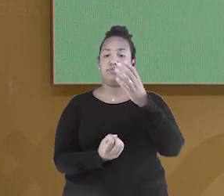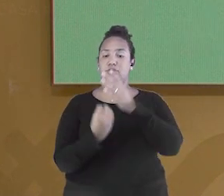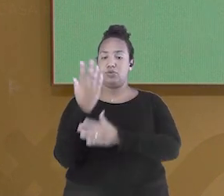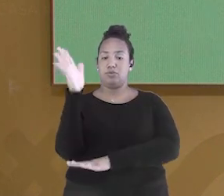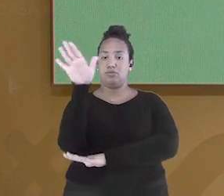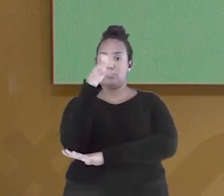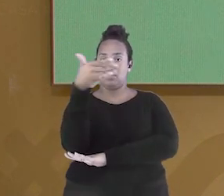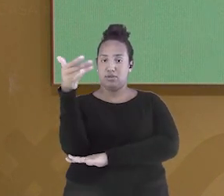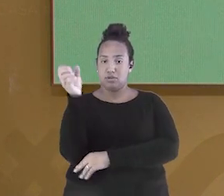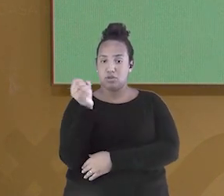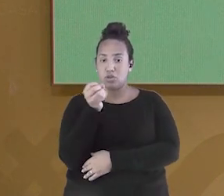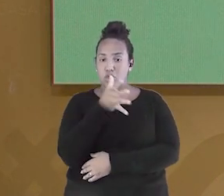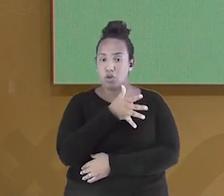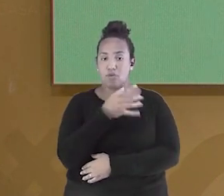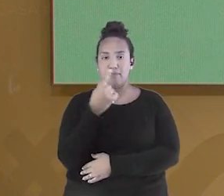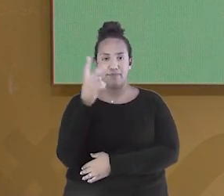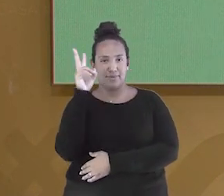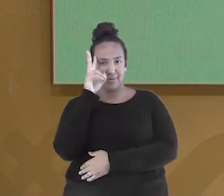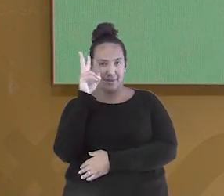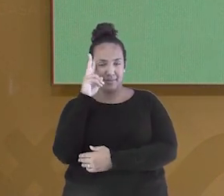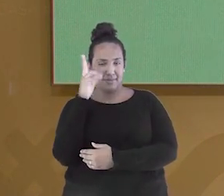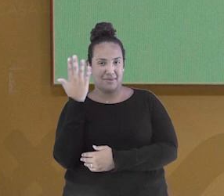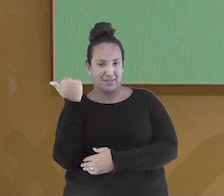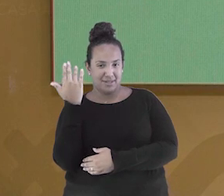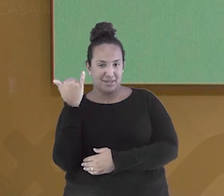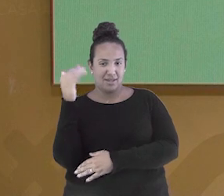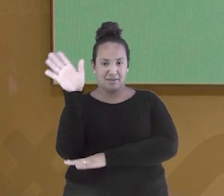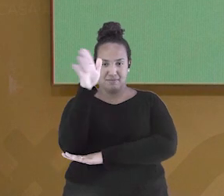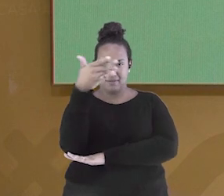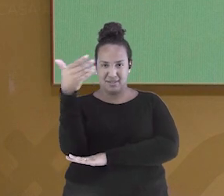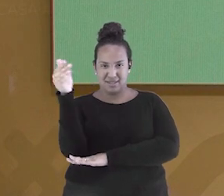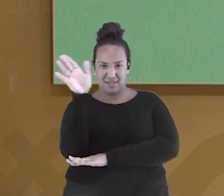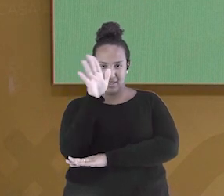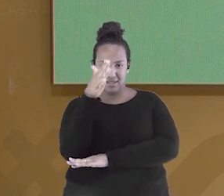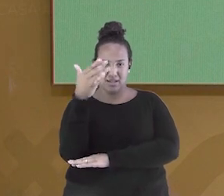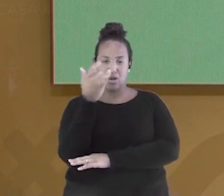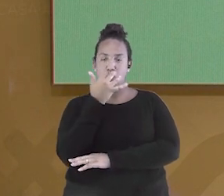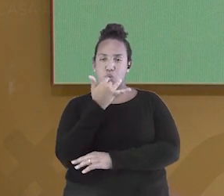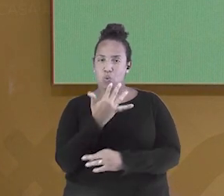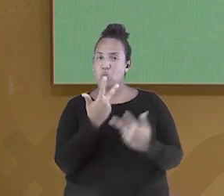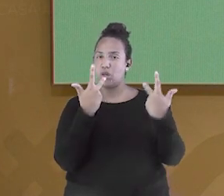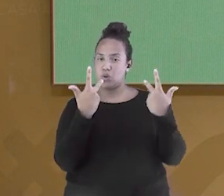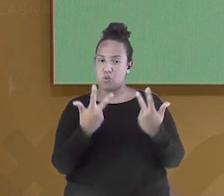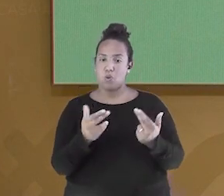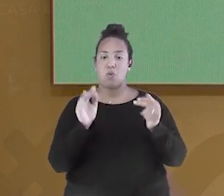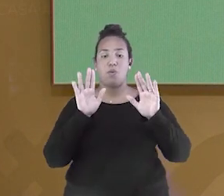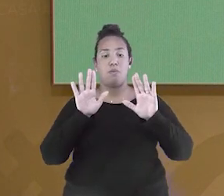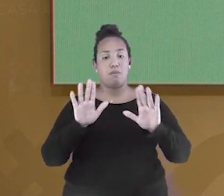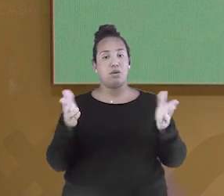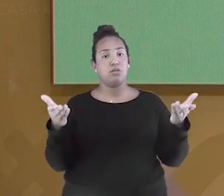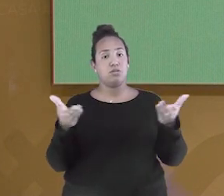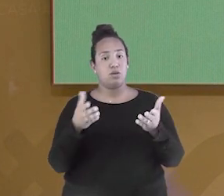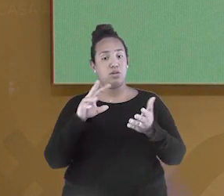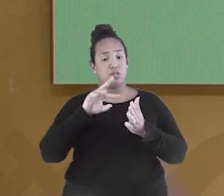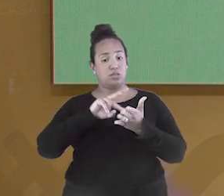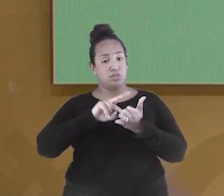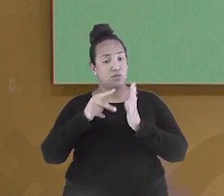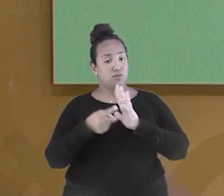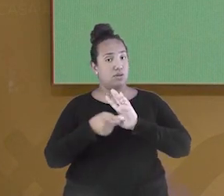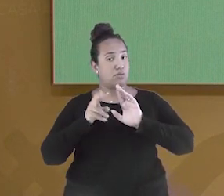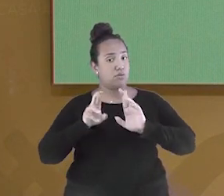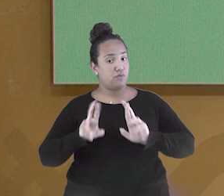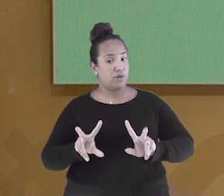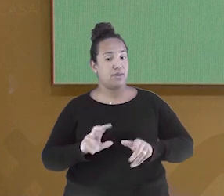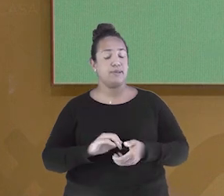bandeira imperial das casas de Bragança e Burgol permaneceram, porém ganharam um novo significado. O verde